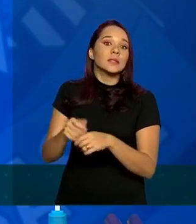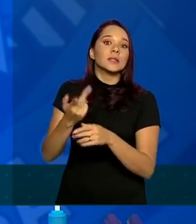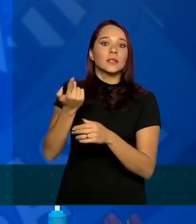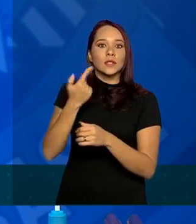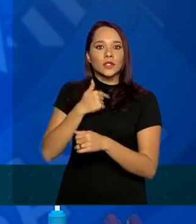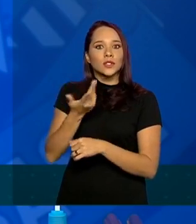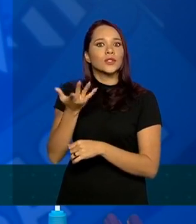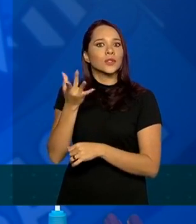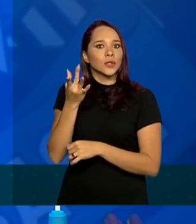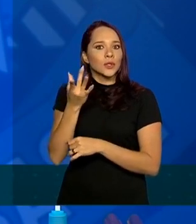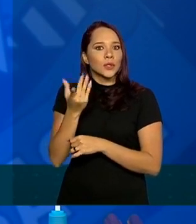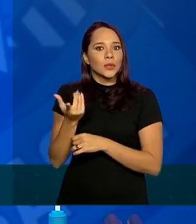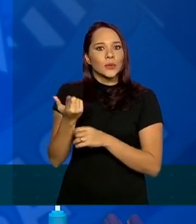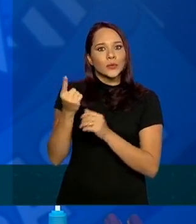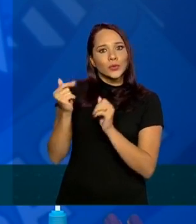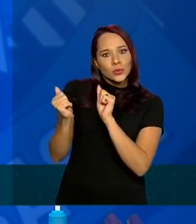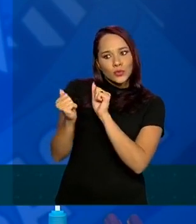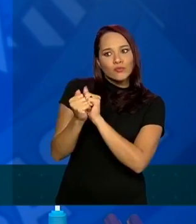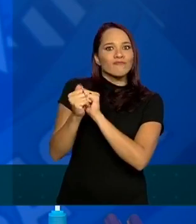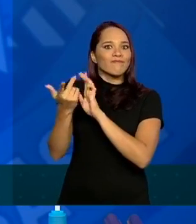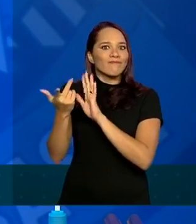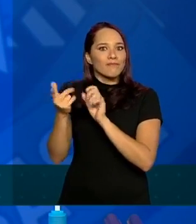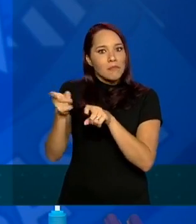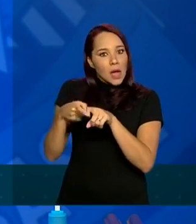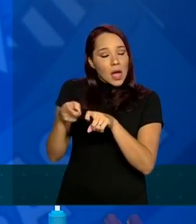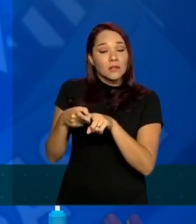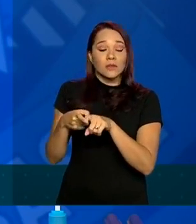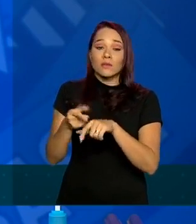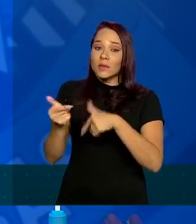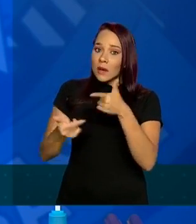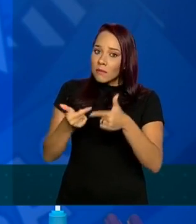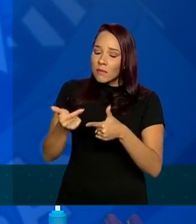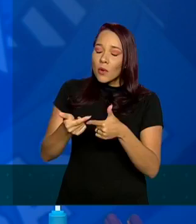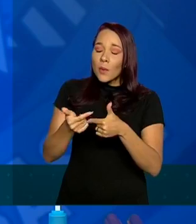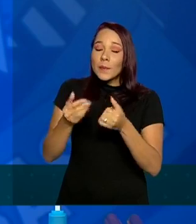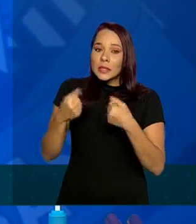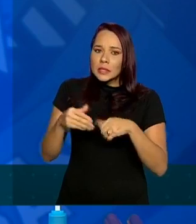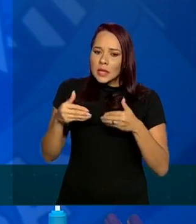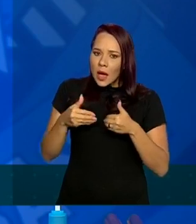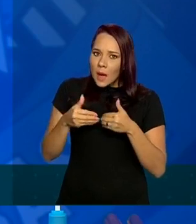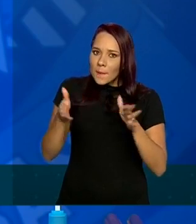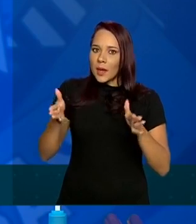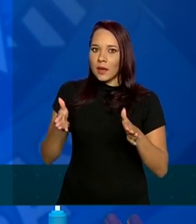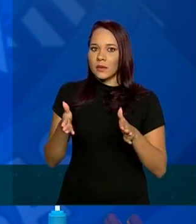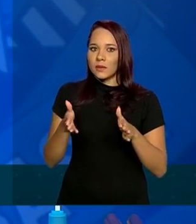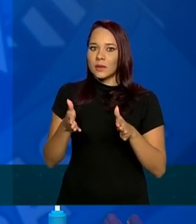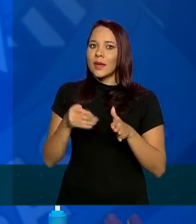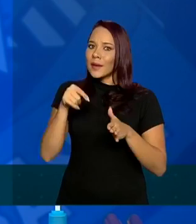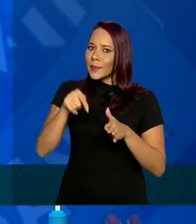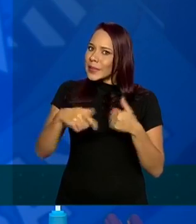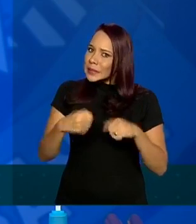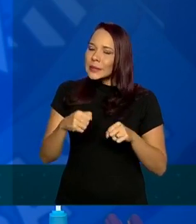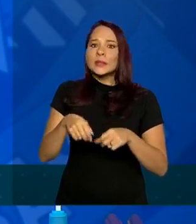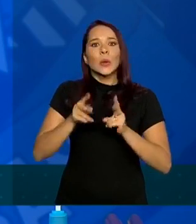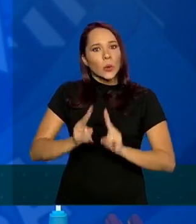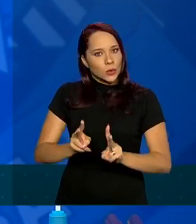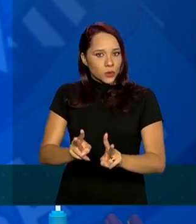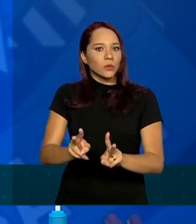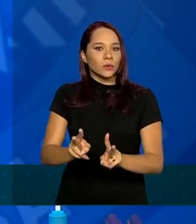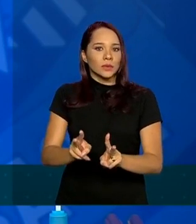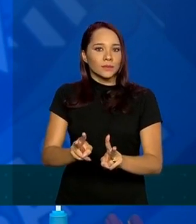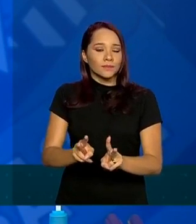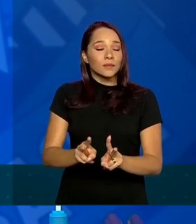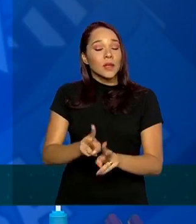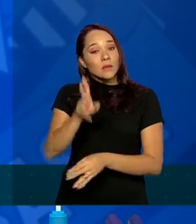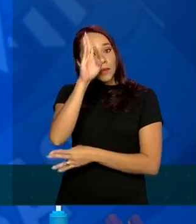O serviço, o tem que estar aberto. O acesso, ele tem que existir,